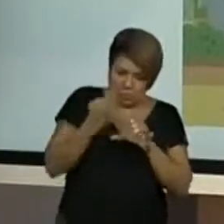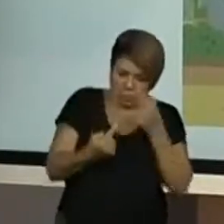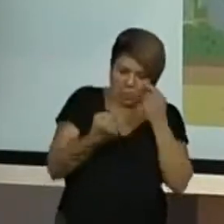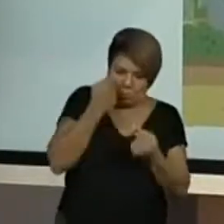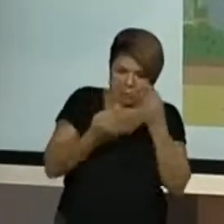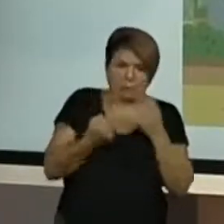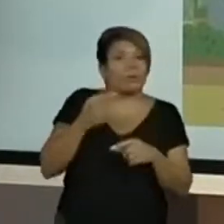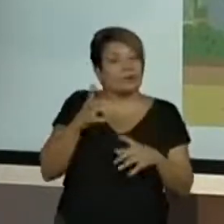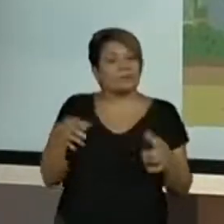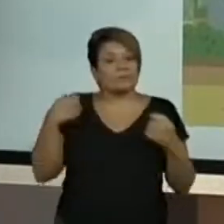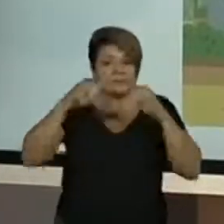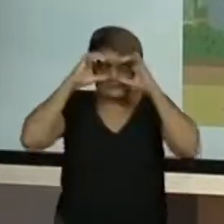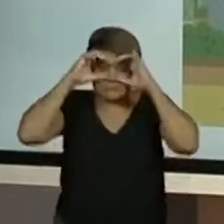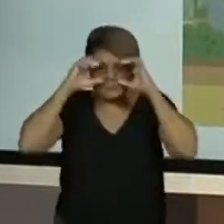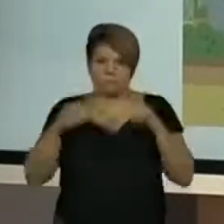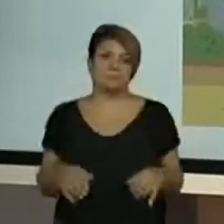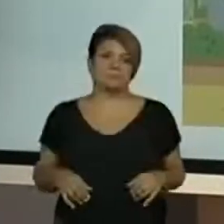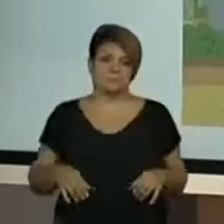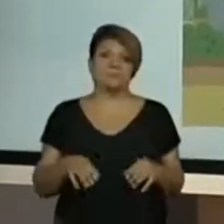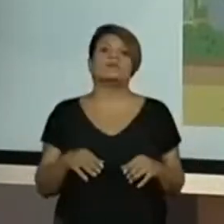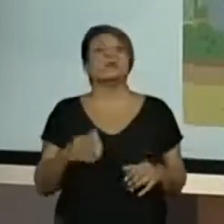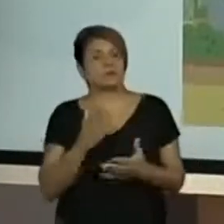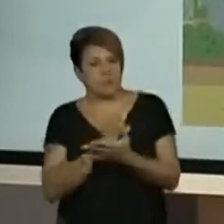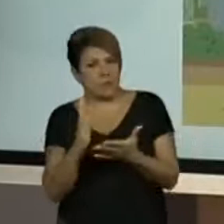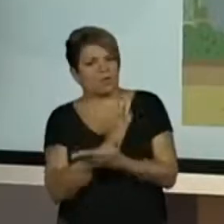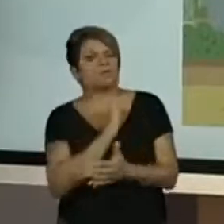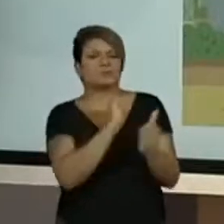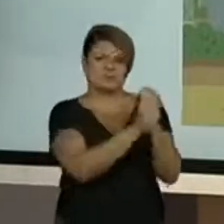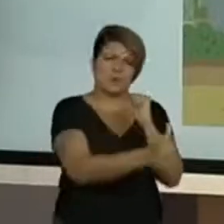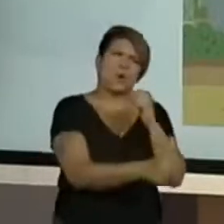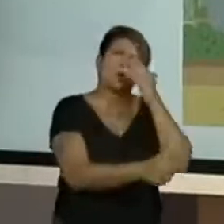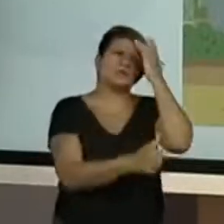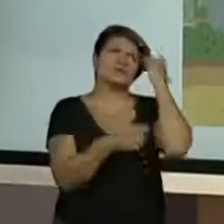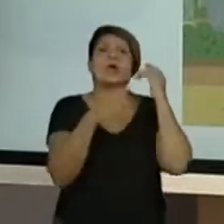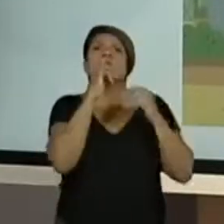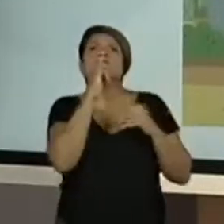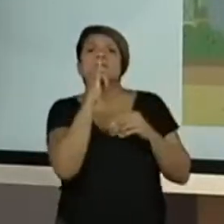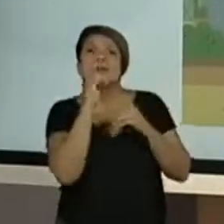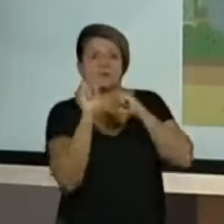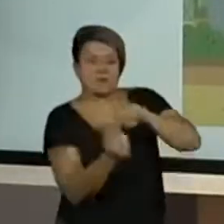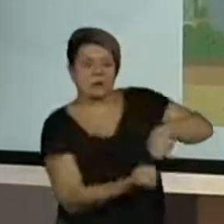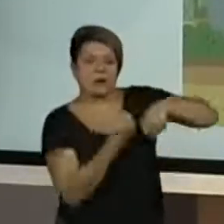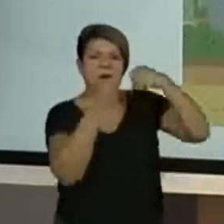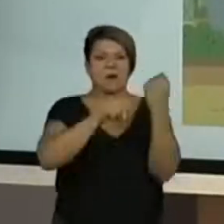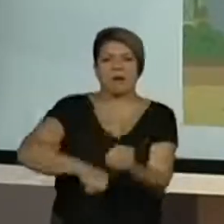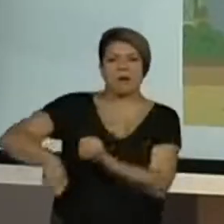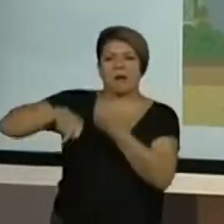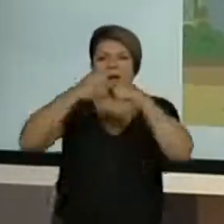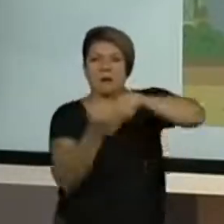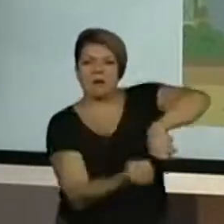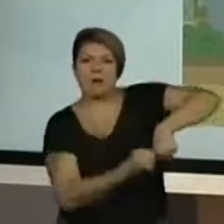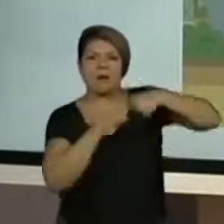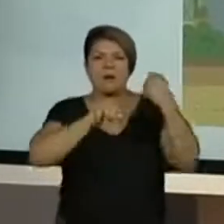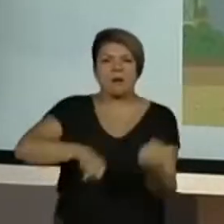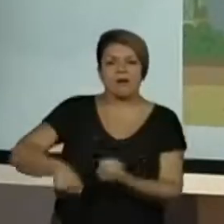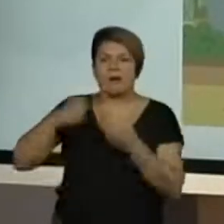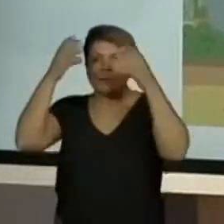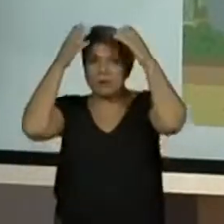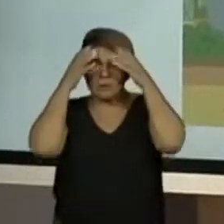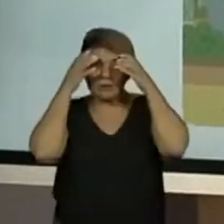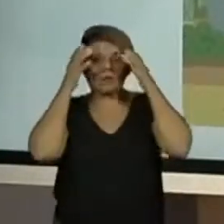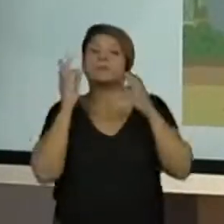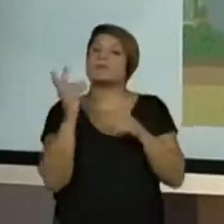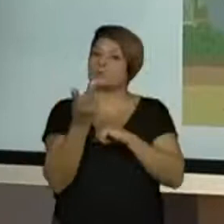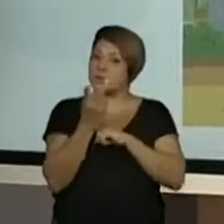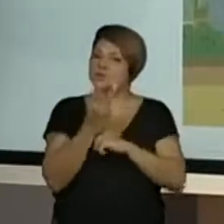Então, percebam que para alguns esportes, outros esportes, canoagem, por exemplo, usa-se capacete para proteger a